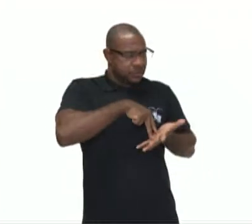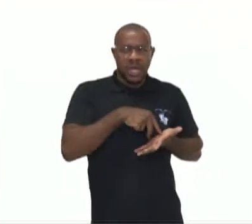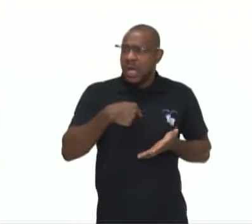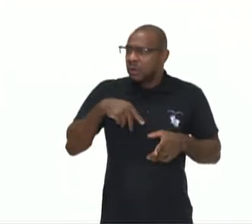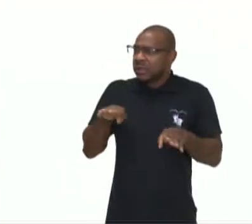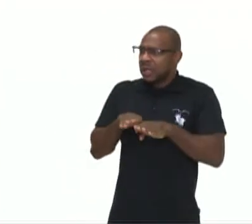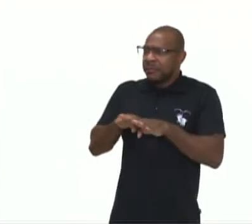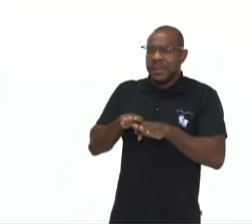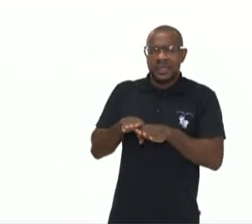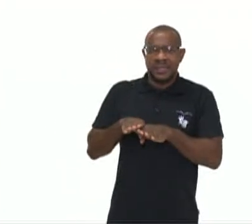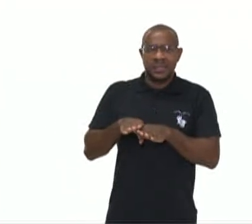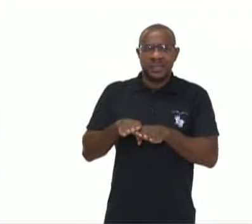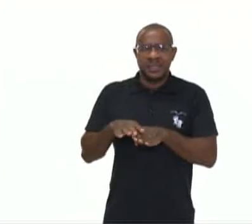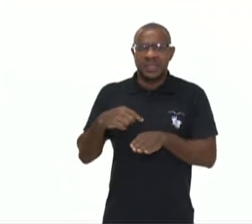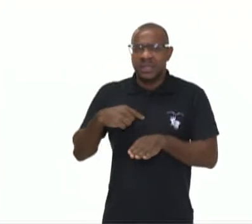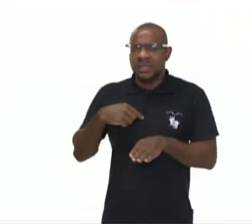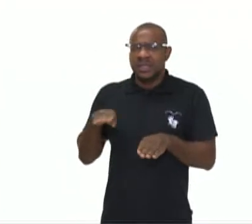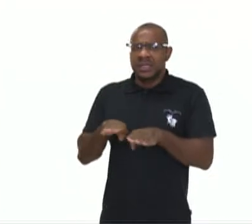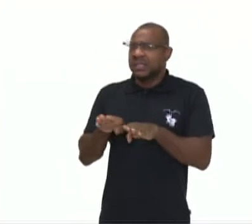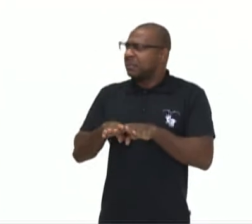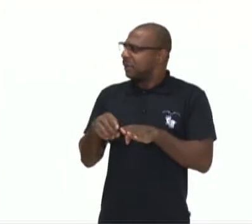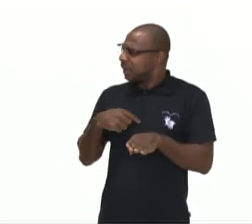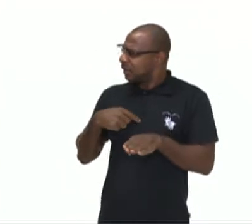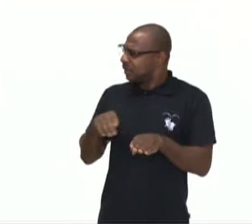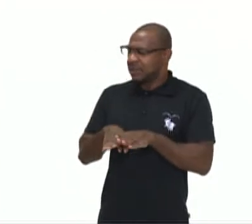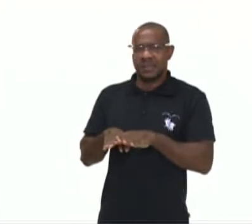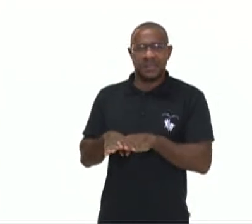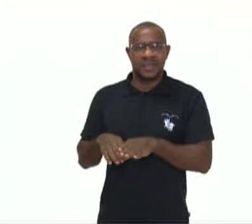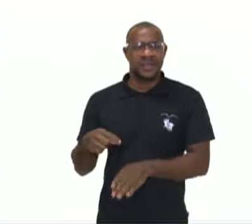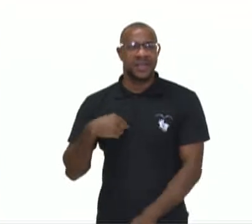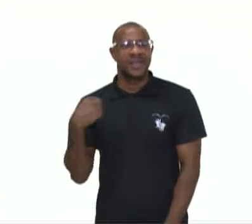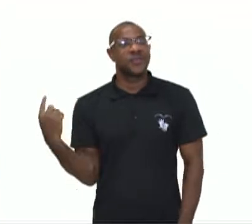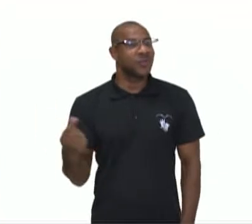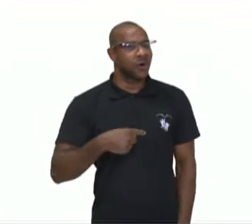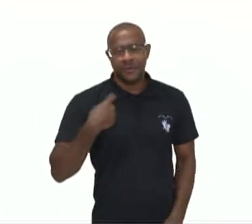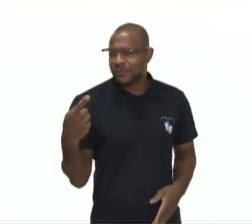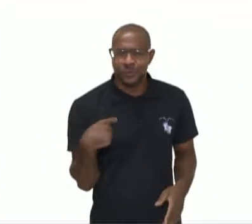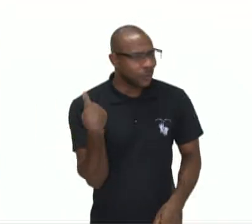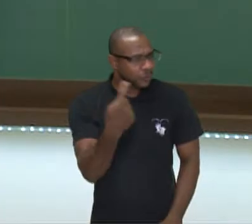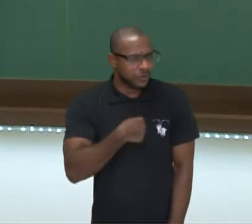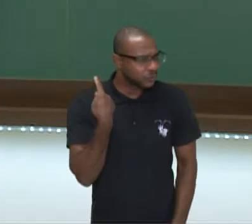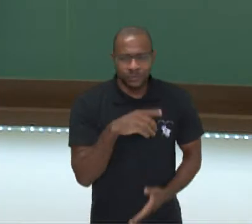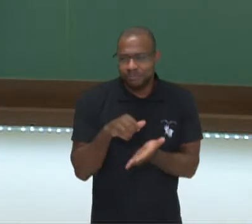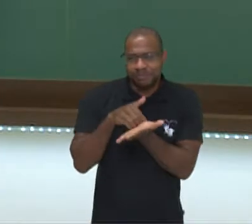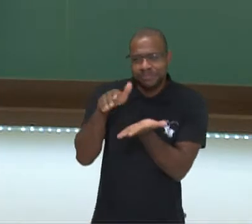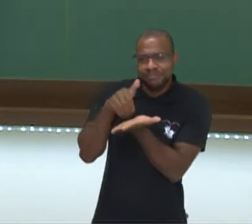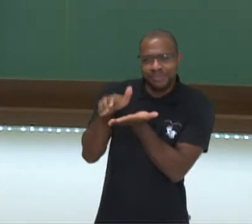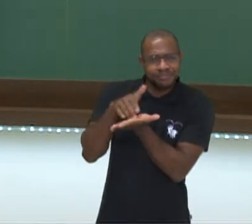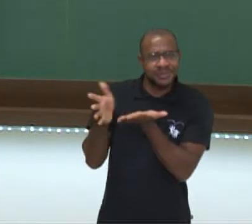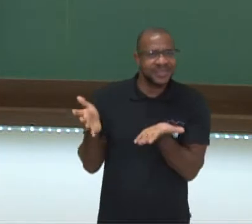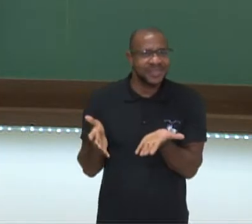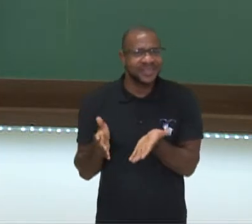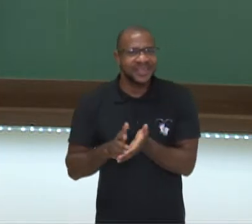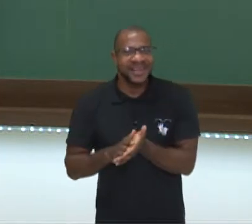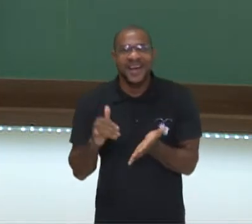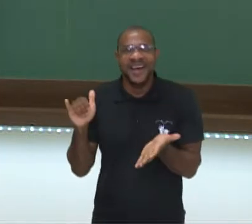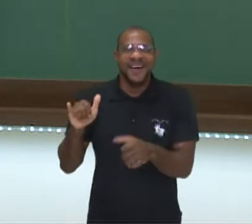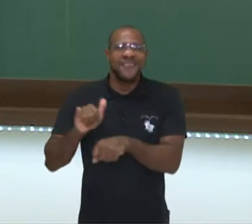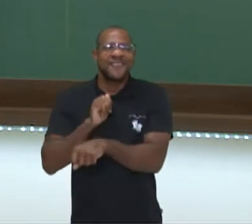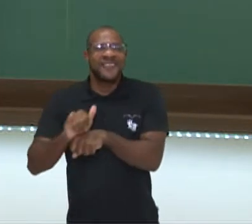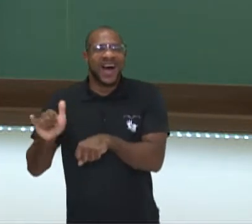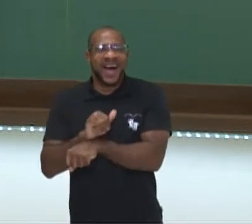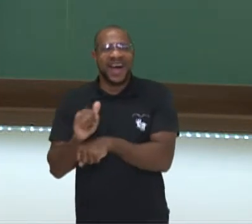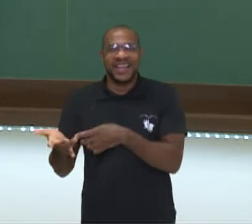também, o Zé e o Tadeu estão despedidos. Nós todos vamos ser despedidos. Vejam só, por uma falha na